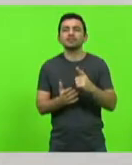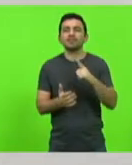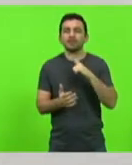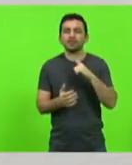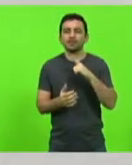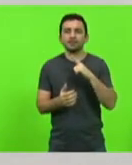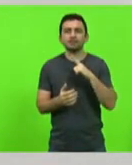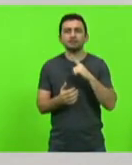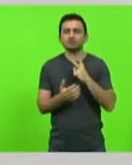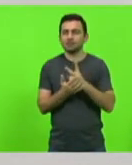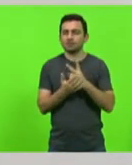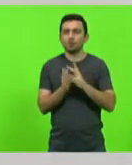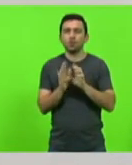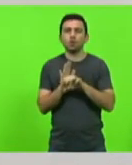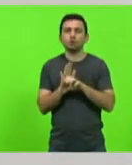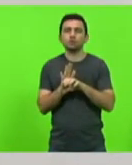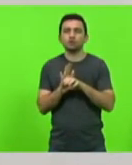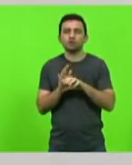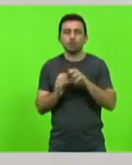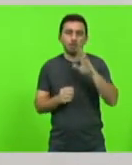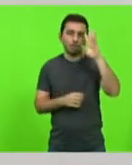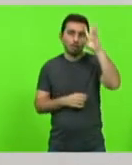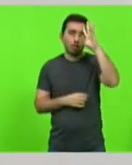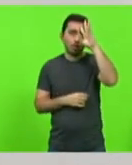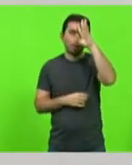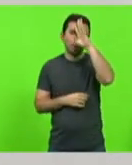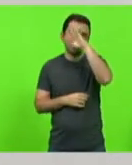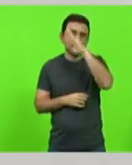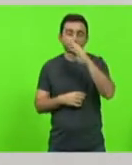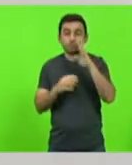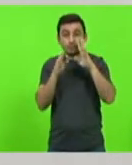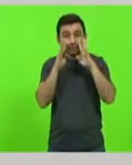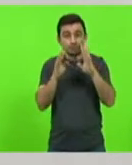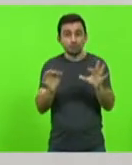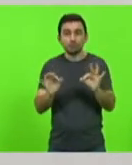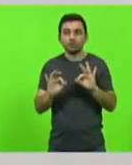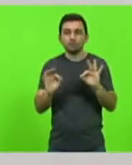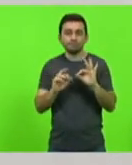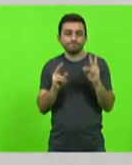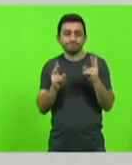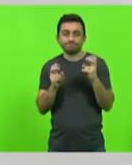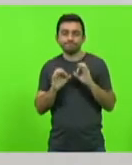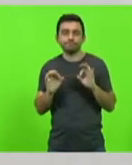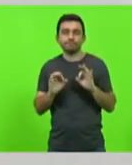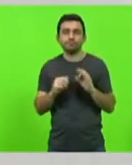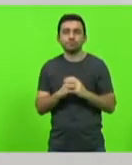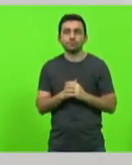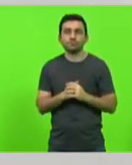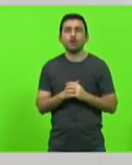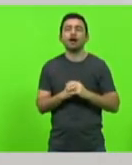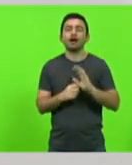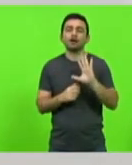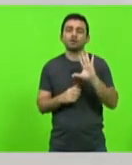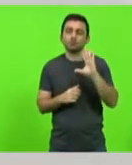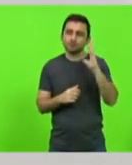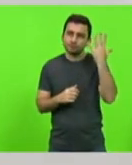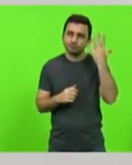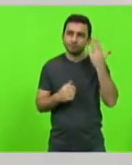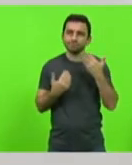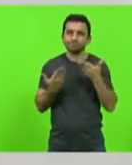esse conceito da distração, da não atenção, da não percepção e que acaba causando esse risco.